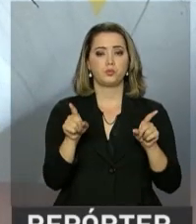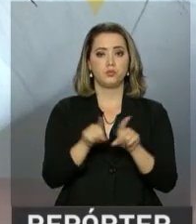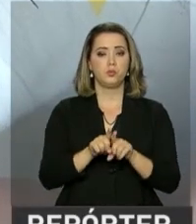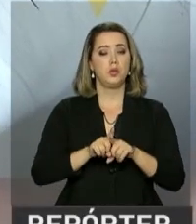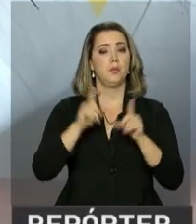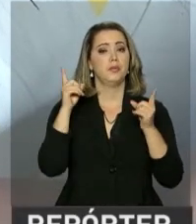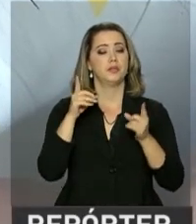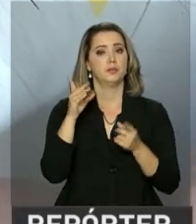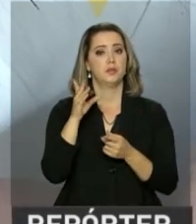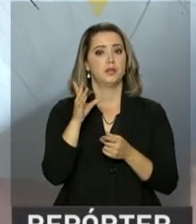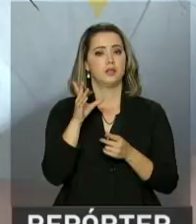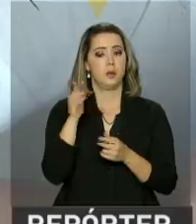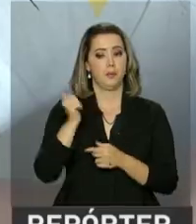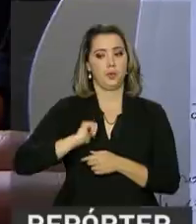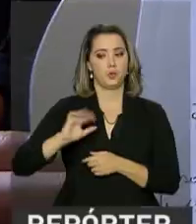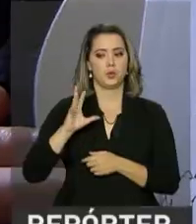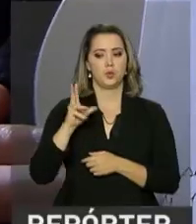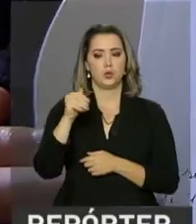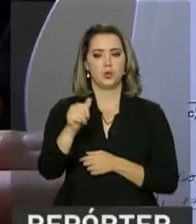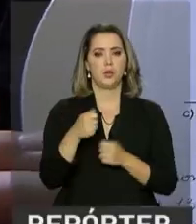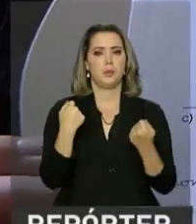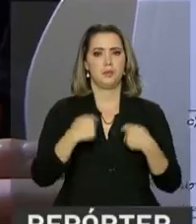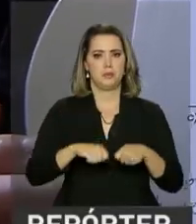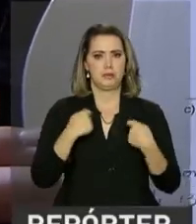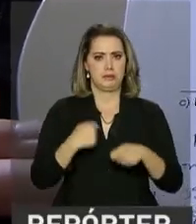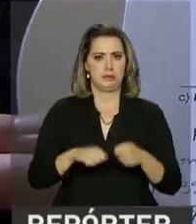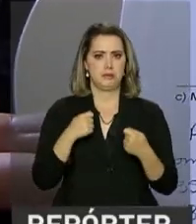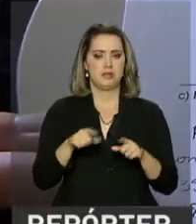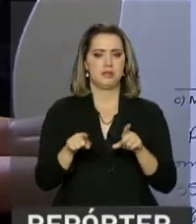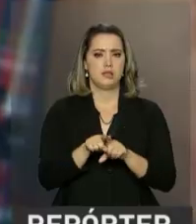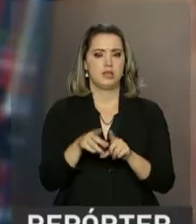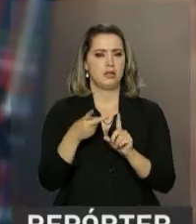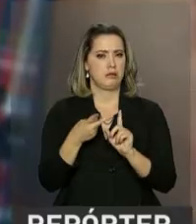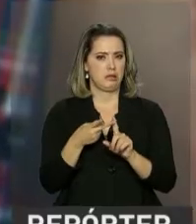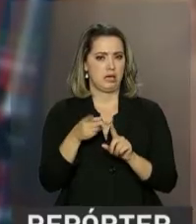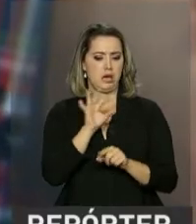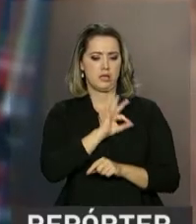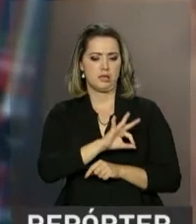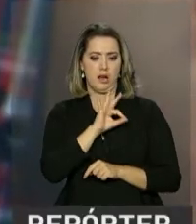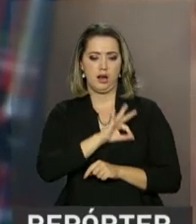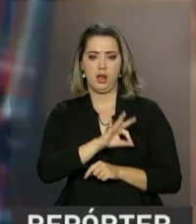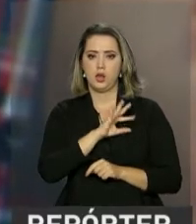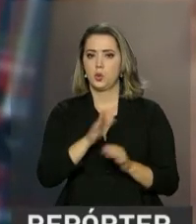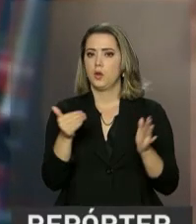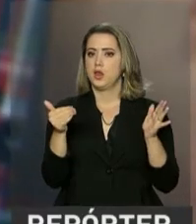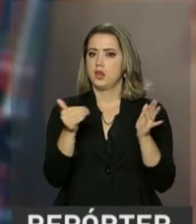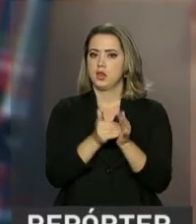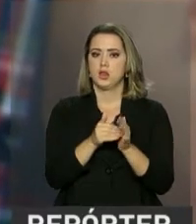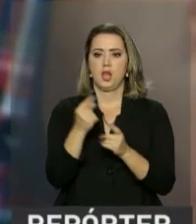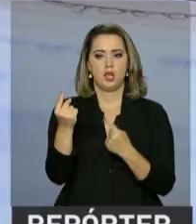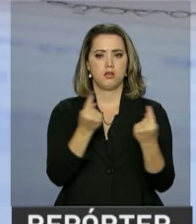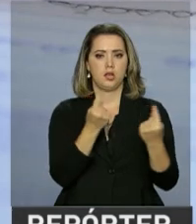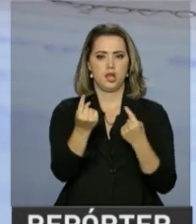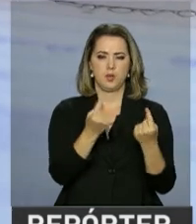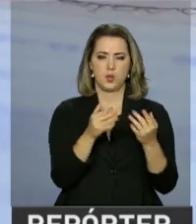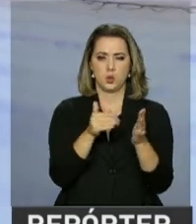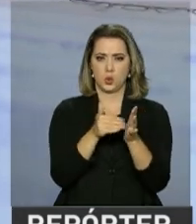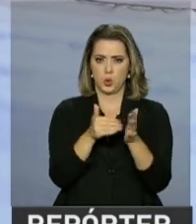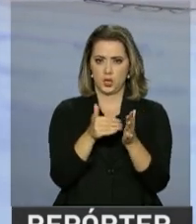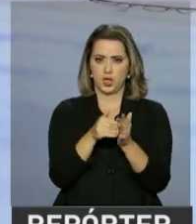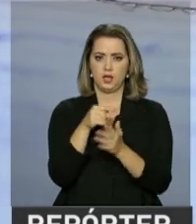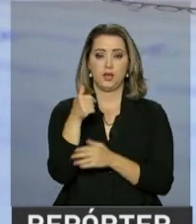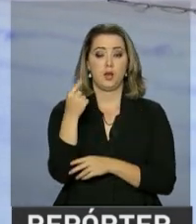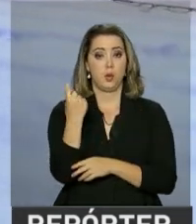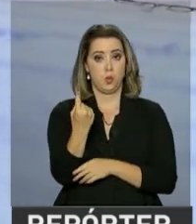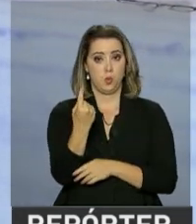Já para concorrer às bolsas integrais, o candidato deve comprovar renda familiar bruta mensal por pessoa de até um